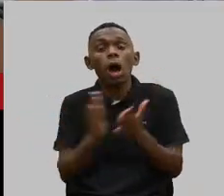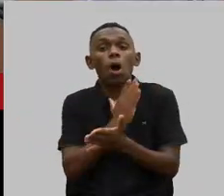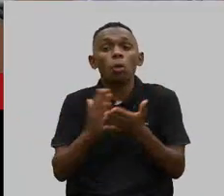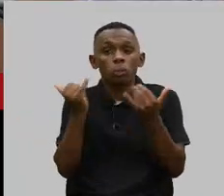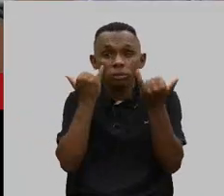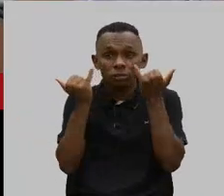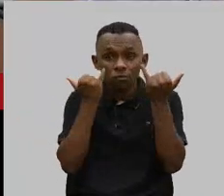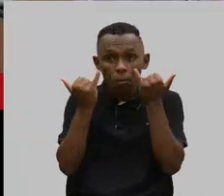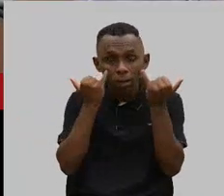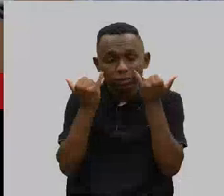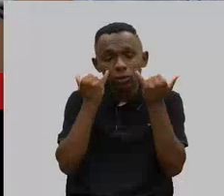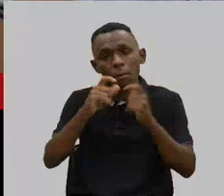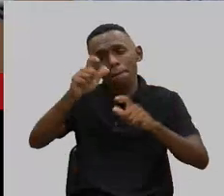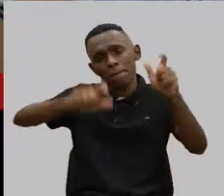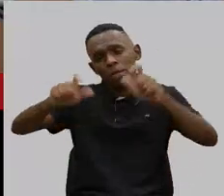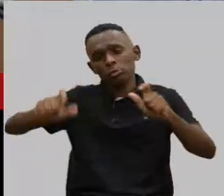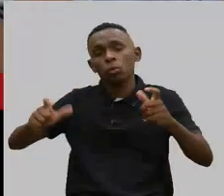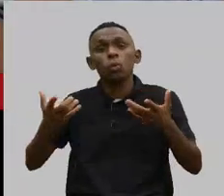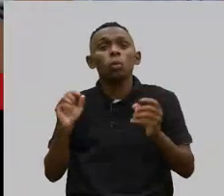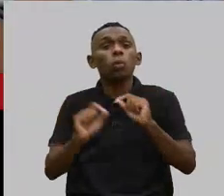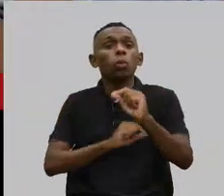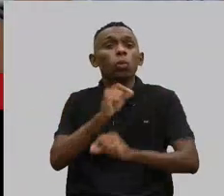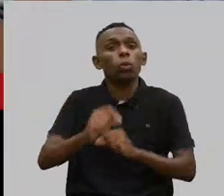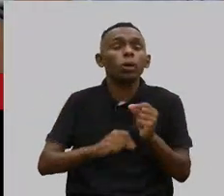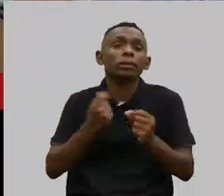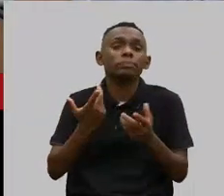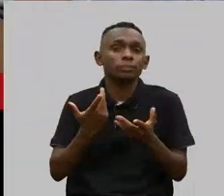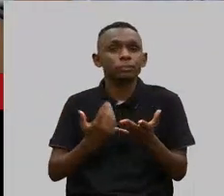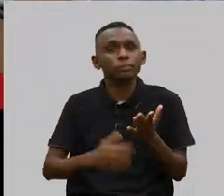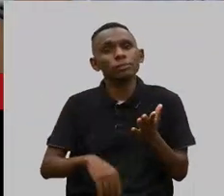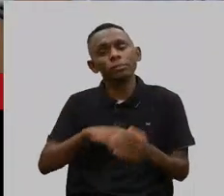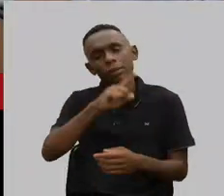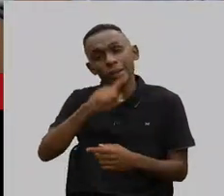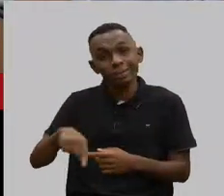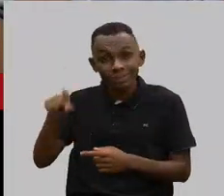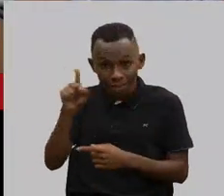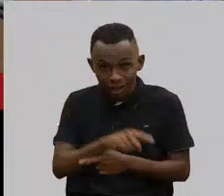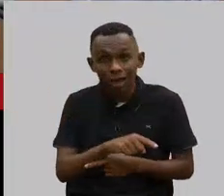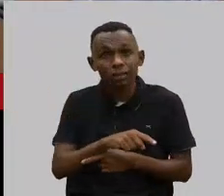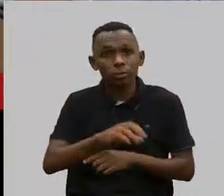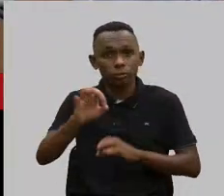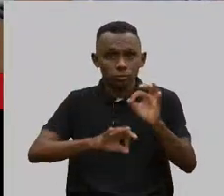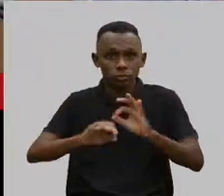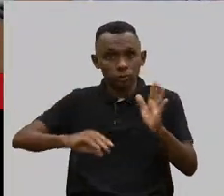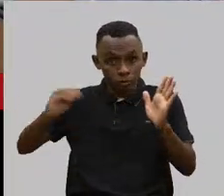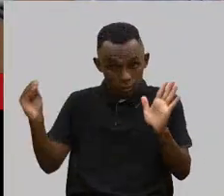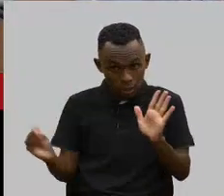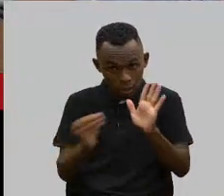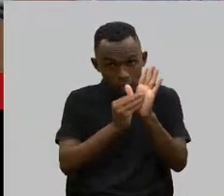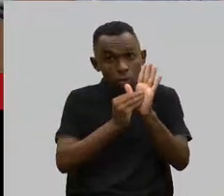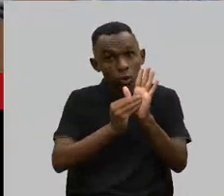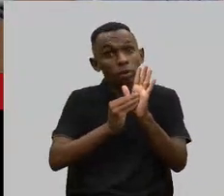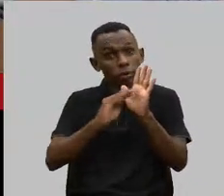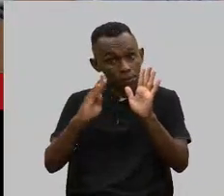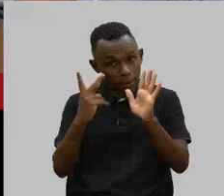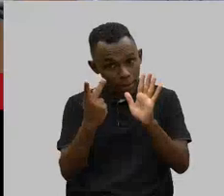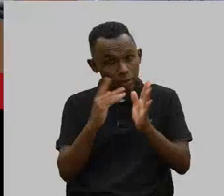para quem está com os planos cancelados. Poli, anota aí que você é de Belo Horizonte.